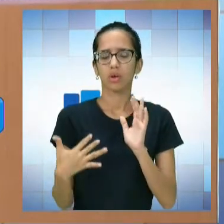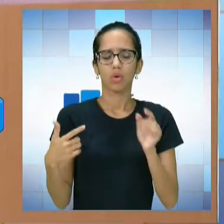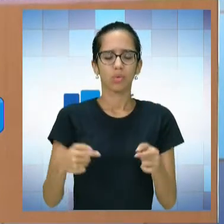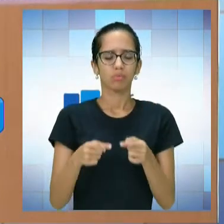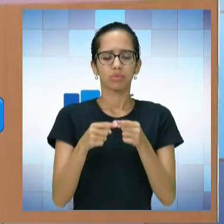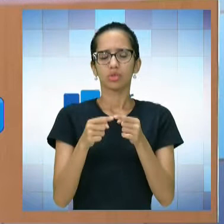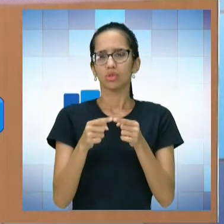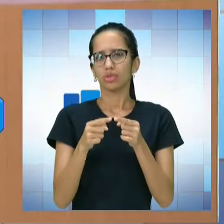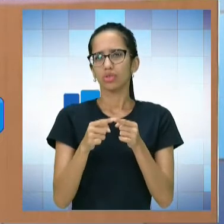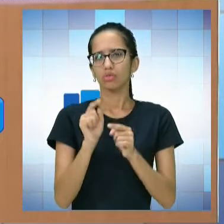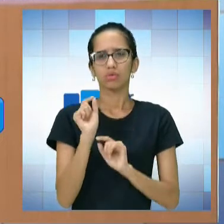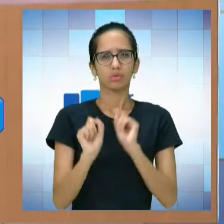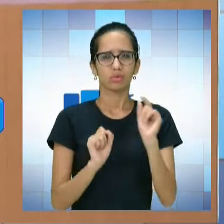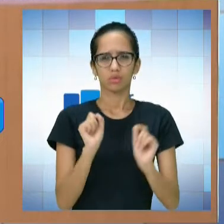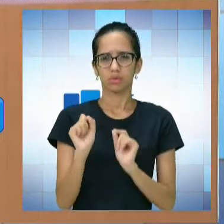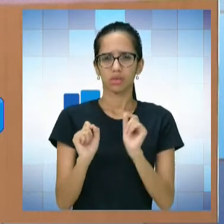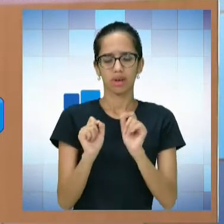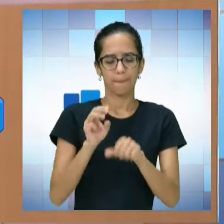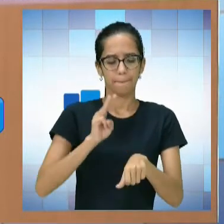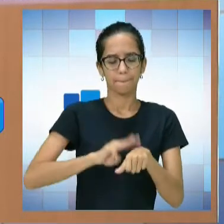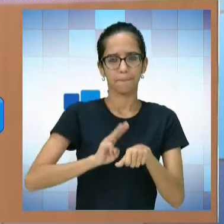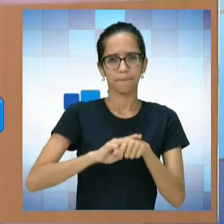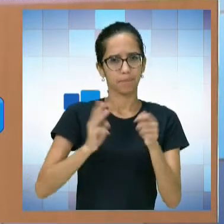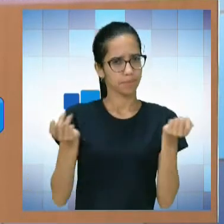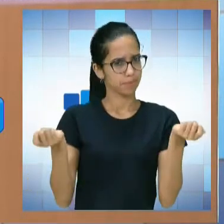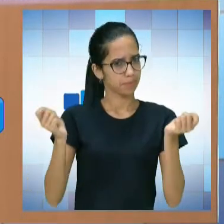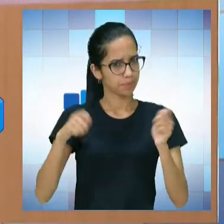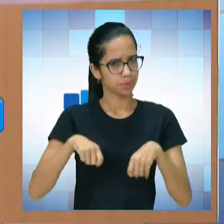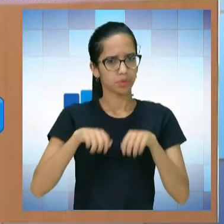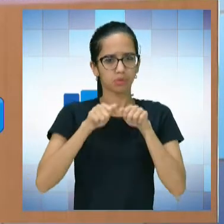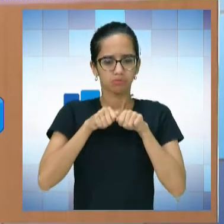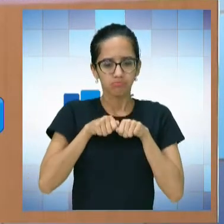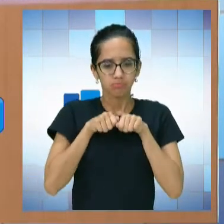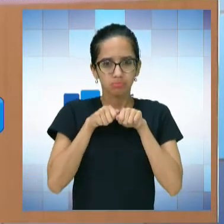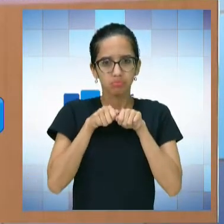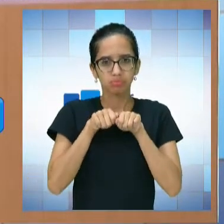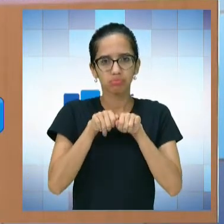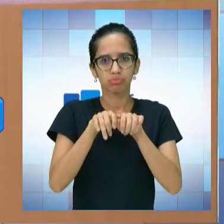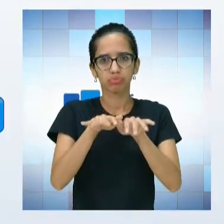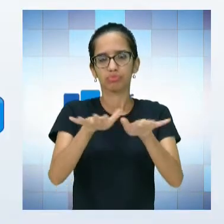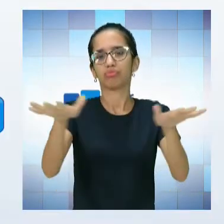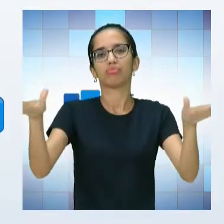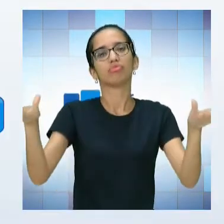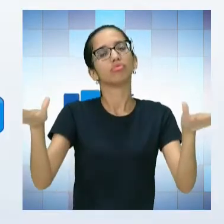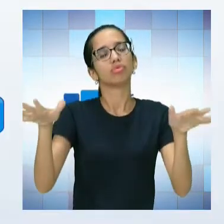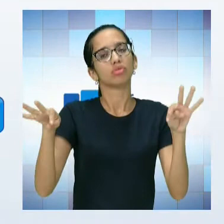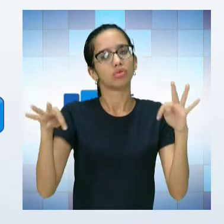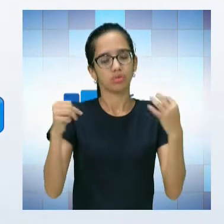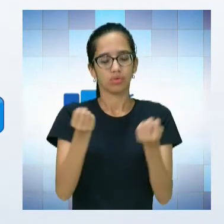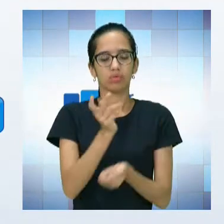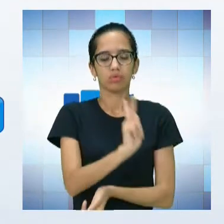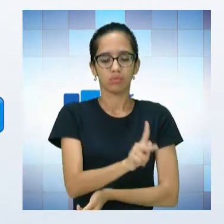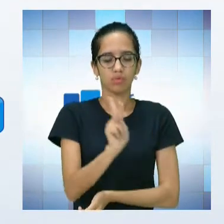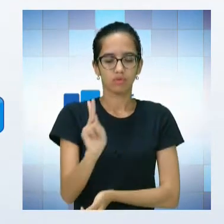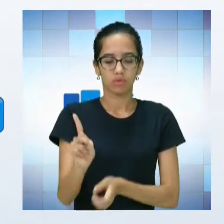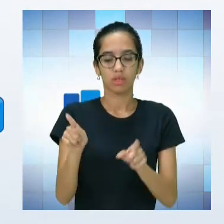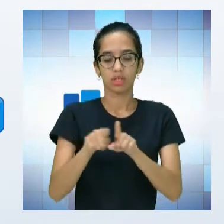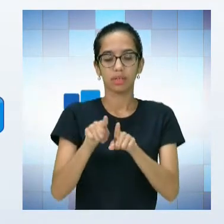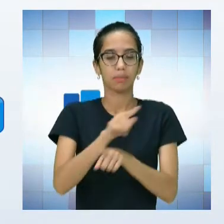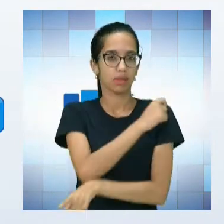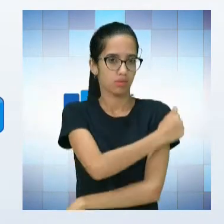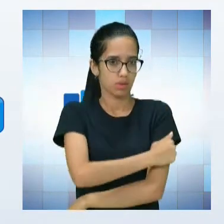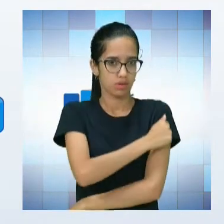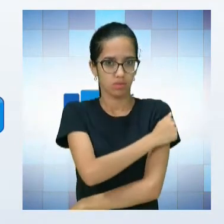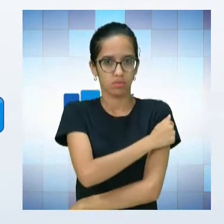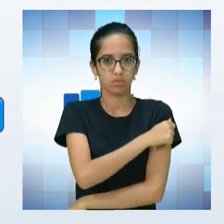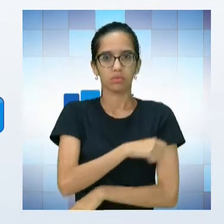intuito de fazer com que a matemática seja mais divulgada junto aos professores e junto aos alunos.